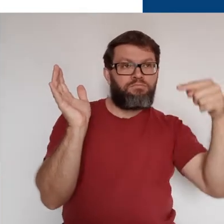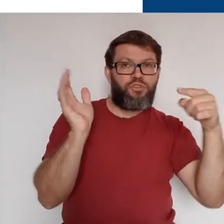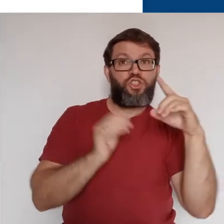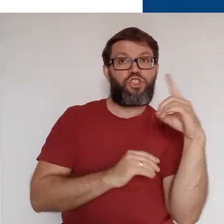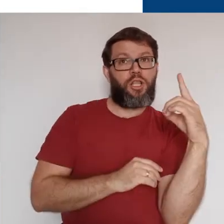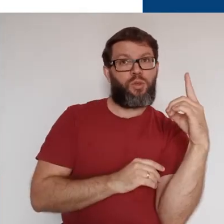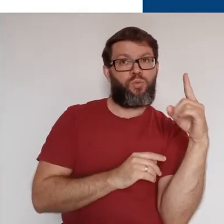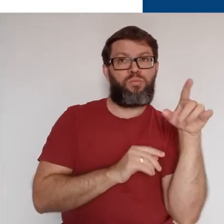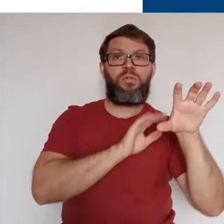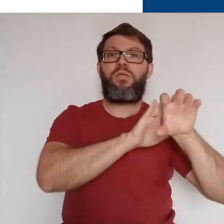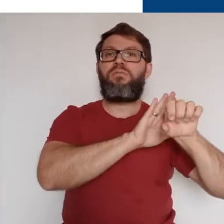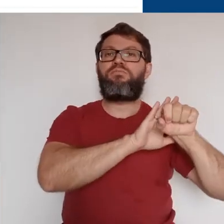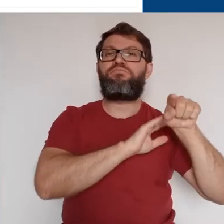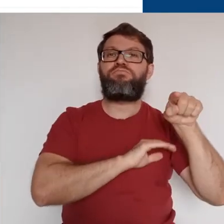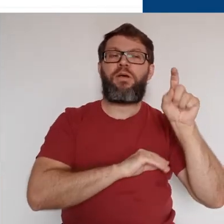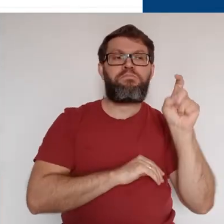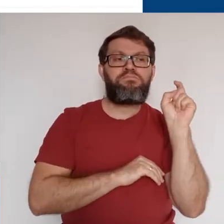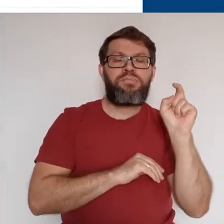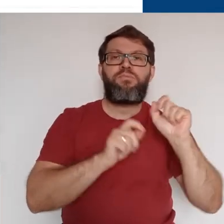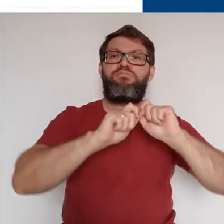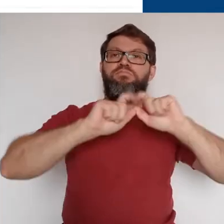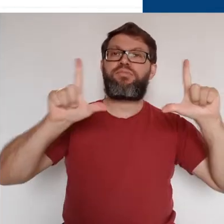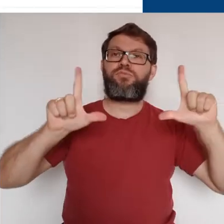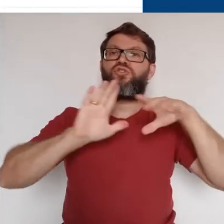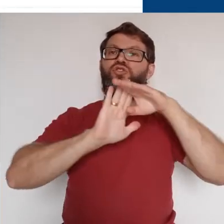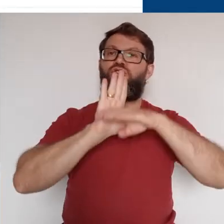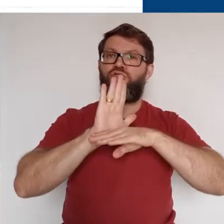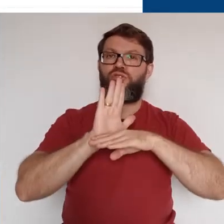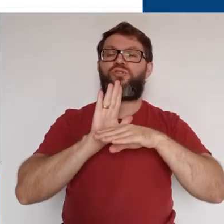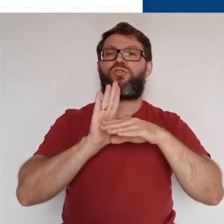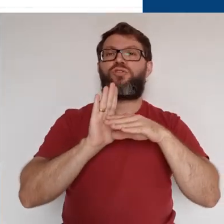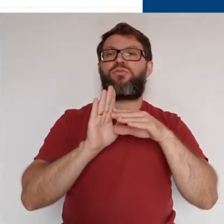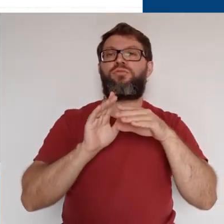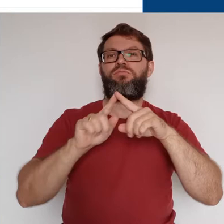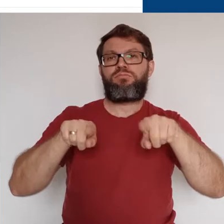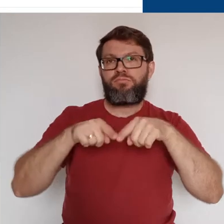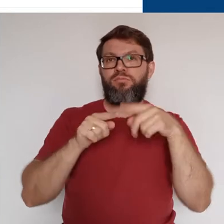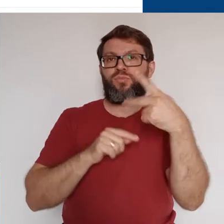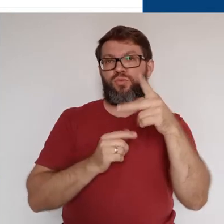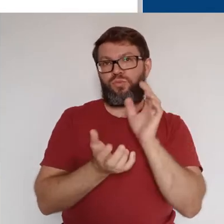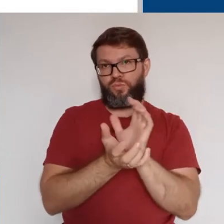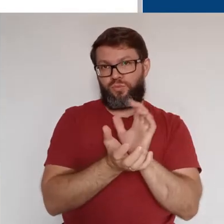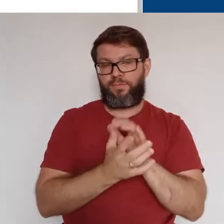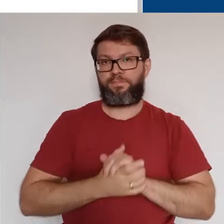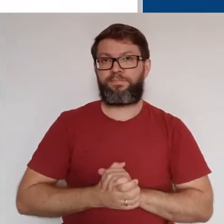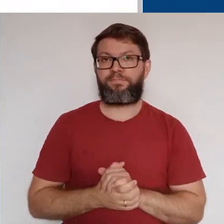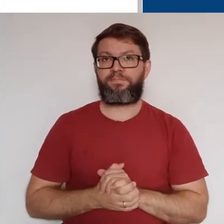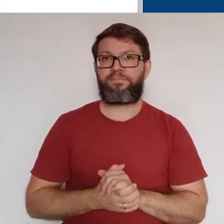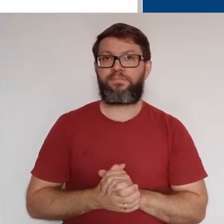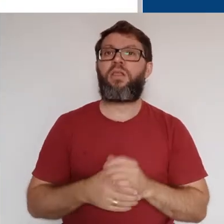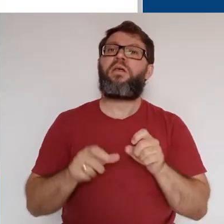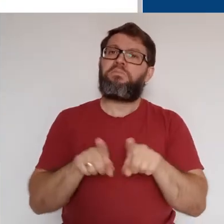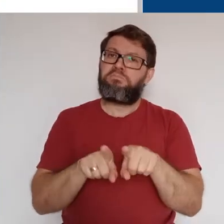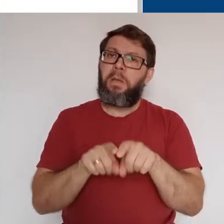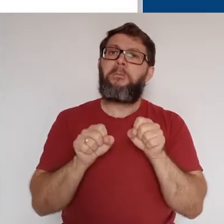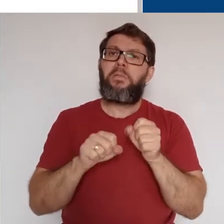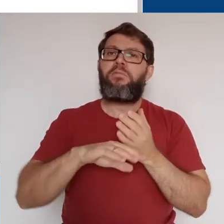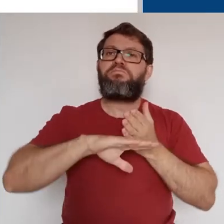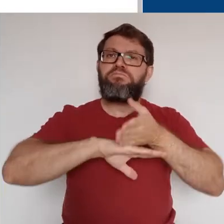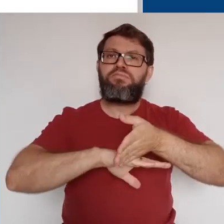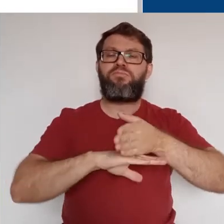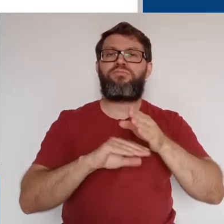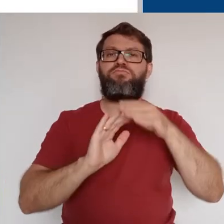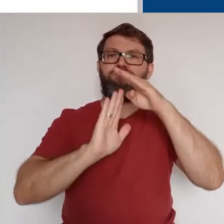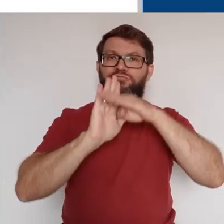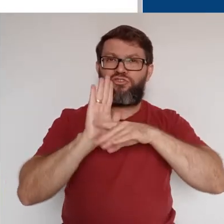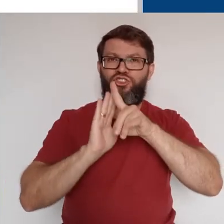Na parte inferior direita, o primeiro ícone vai abrir o Diário de Classe dessa turma. Também podemos